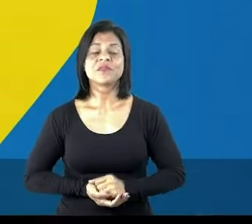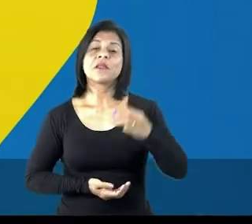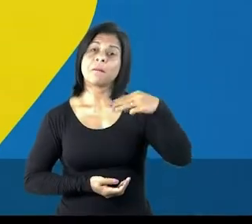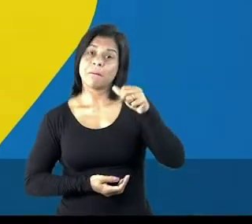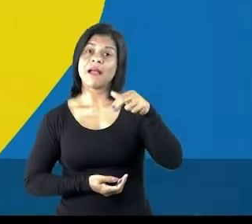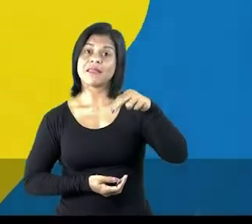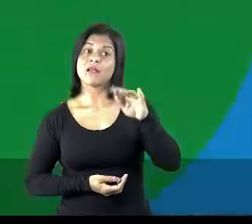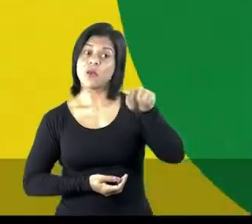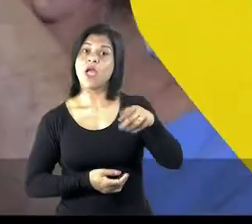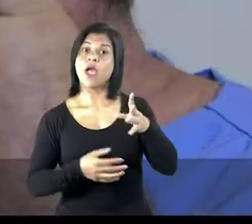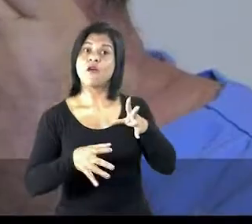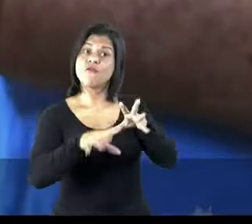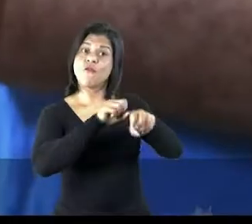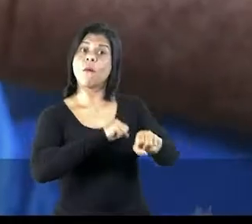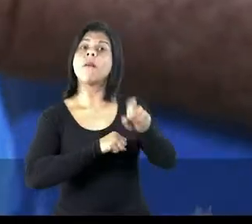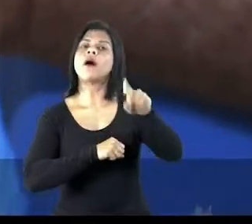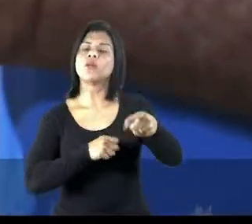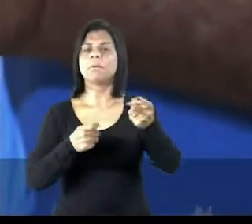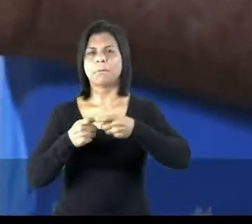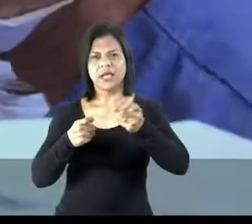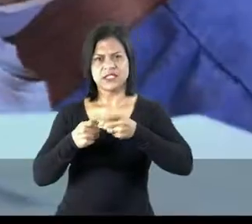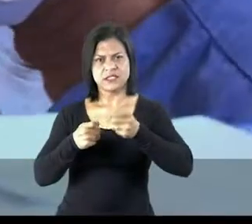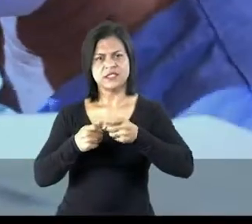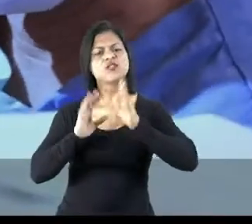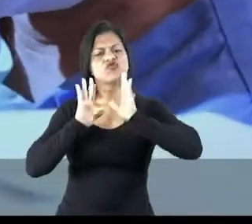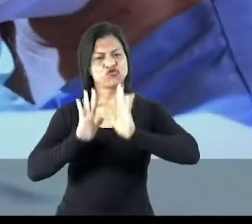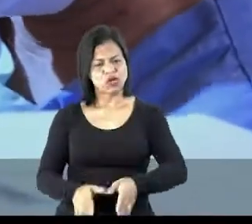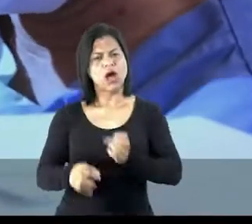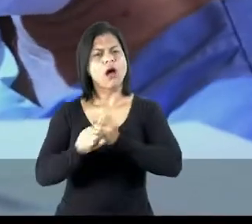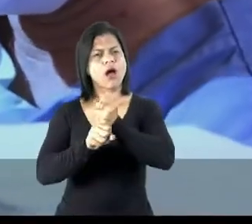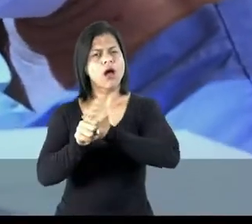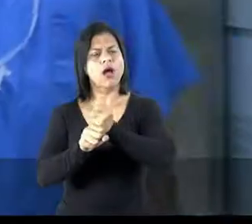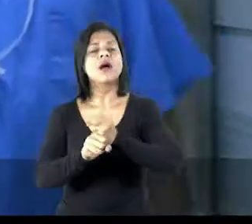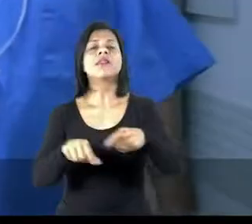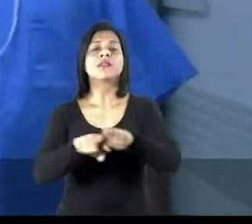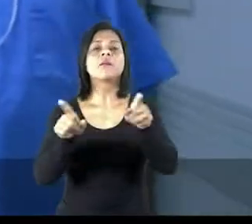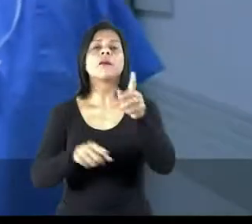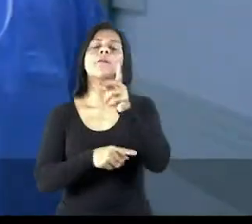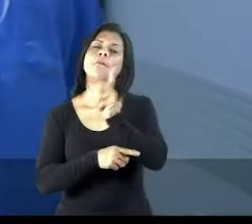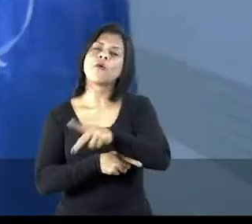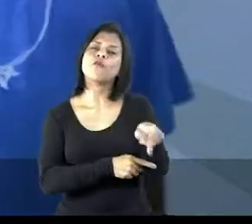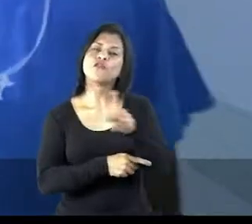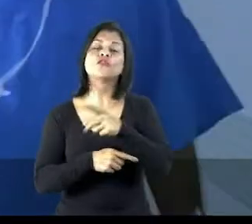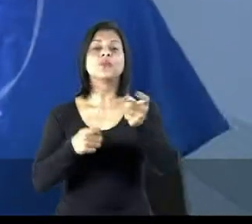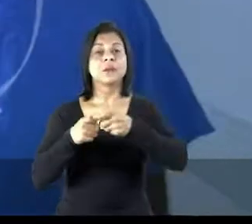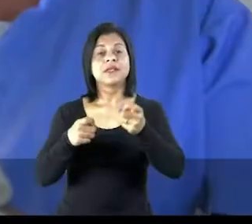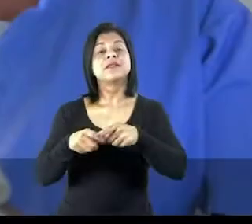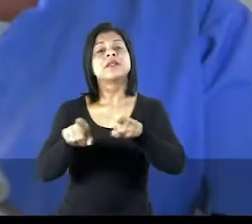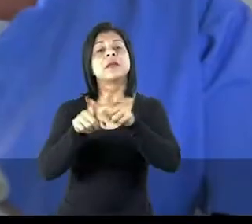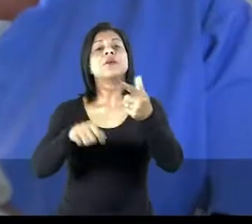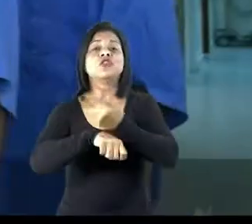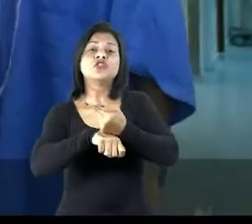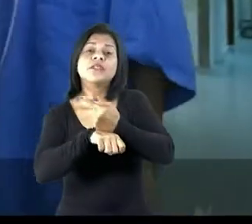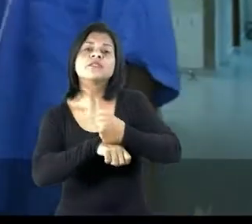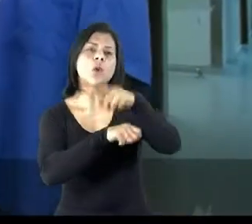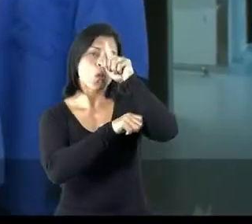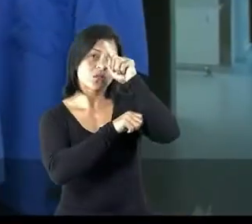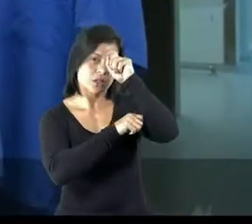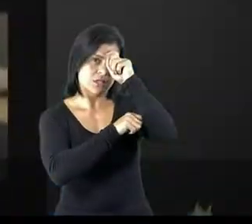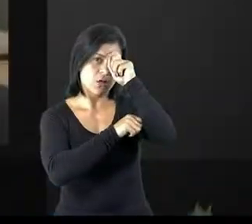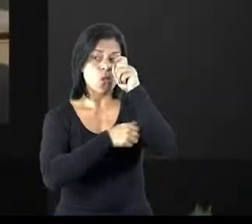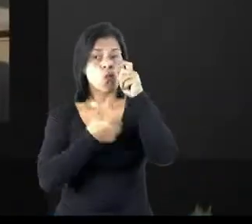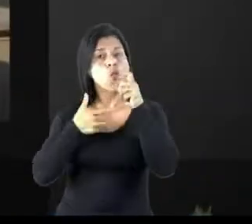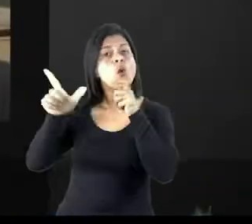formado em medicina, exerceu a profissão de médico, já foi professor de medicina e gestor hospitalar.